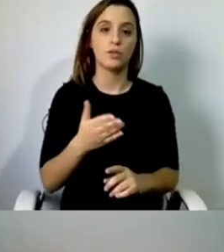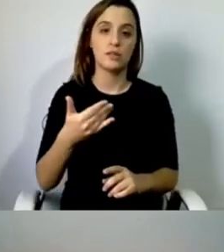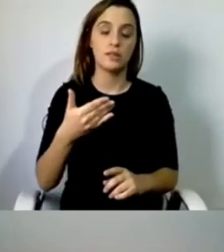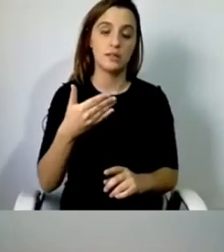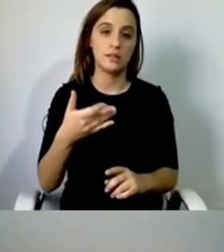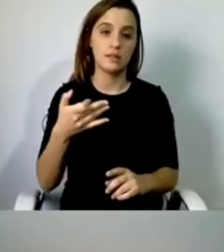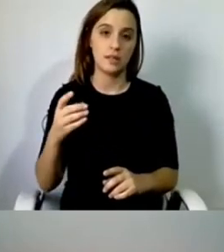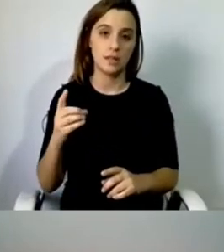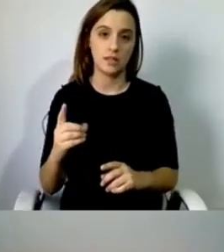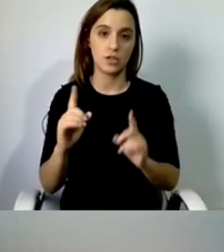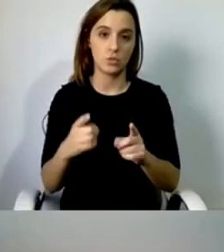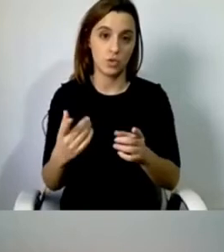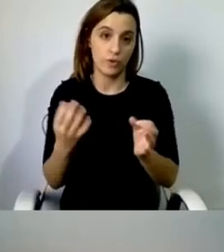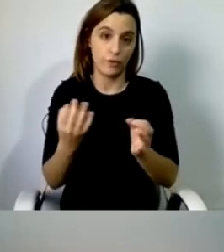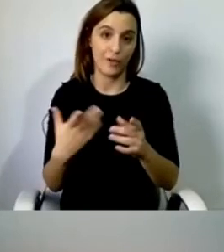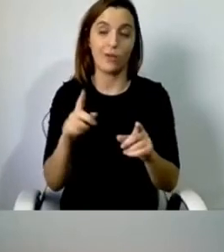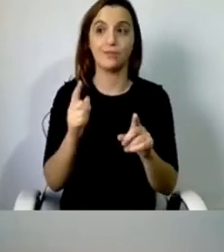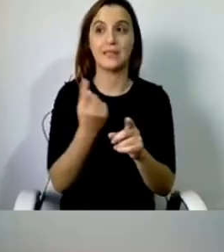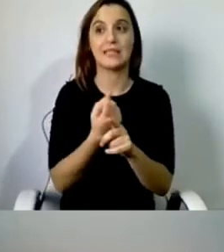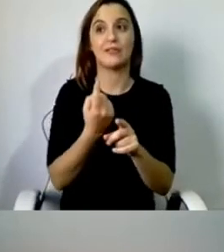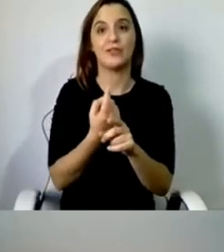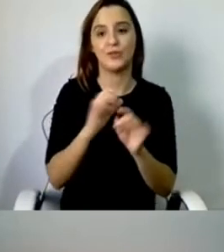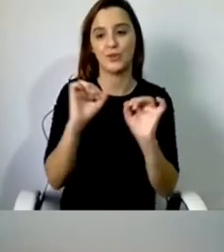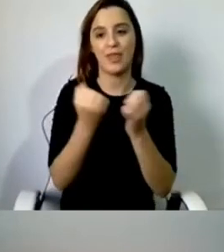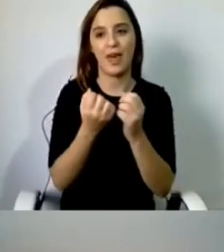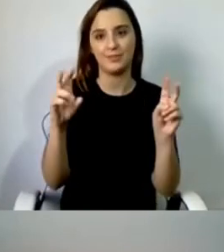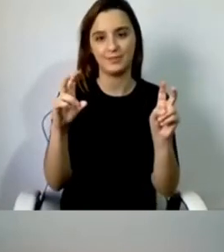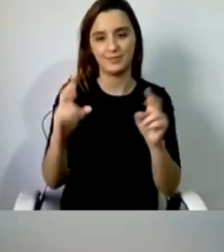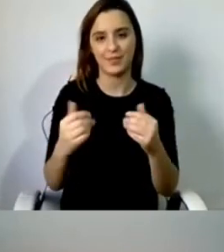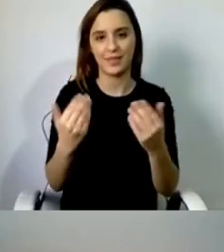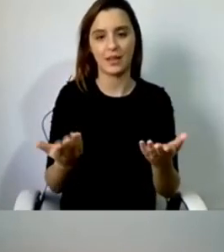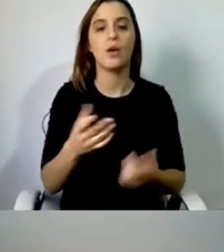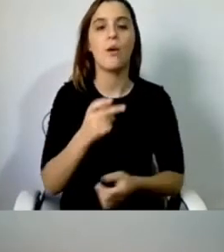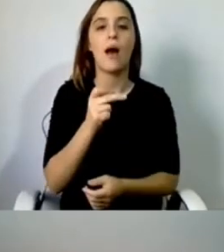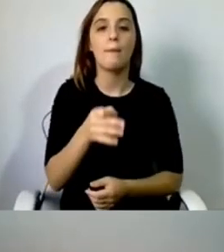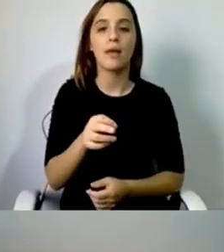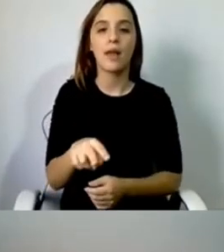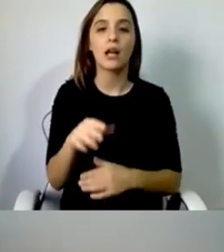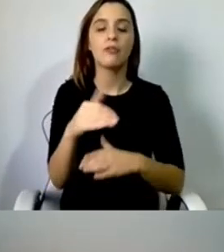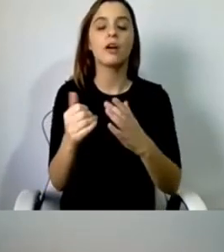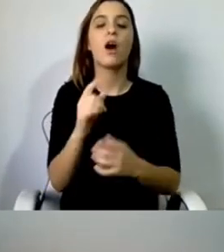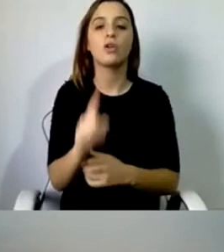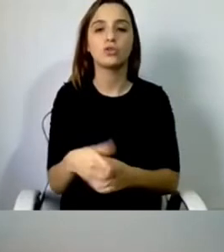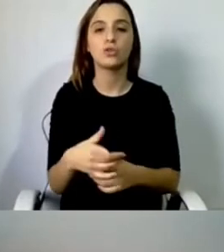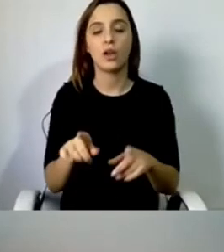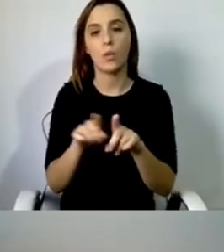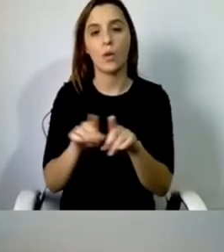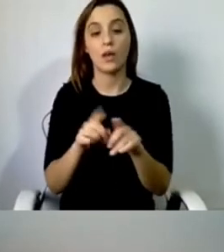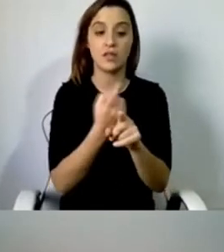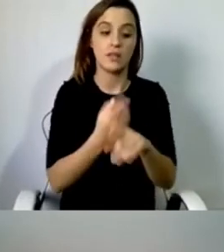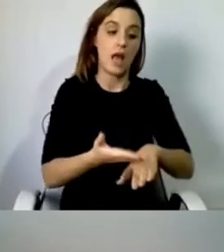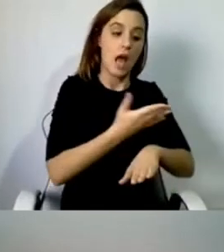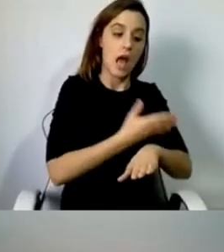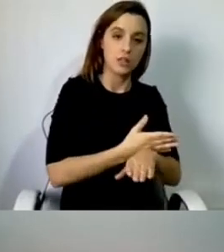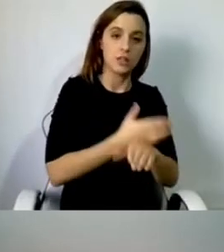ao serviço da sociedade, digamos assim, aquilo que a APN tem feito é adaptar o serviço que tinha antes, o